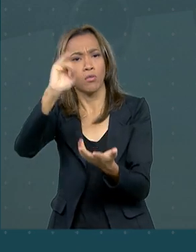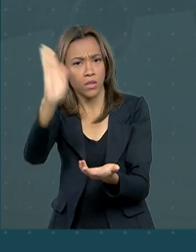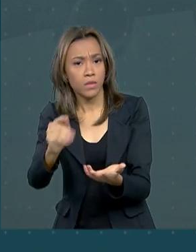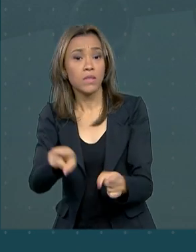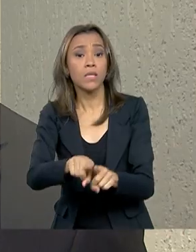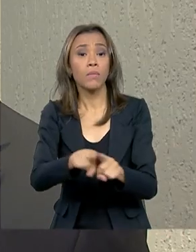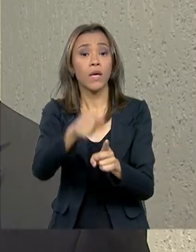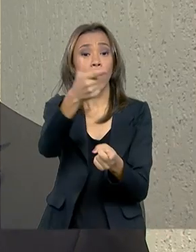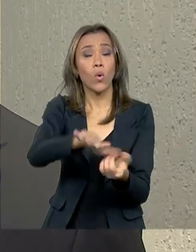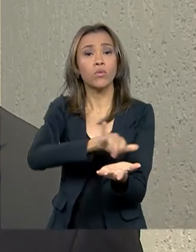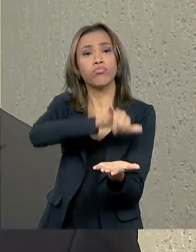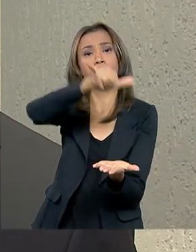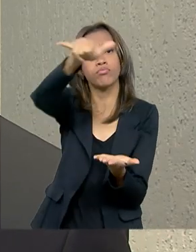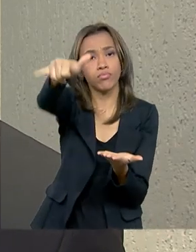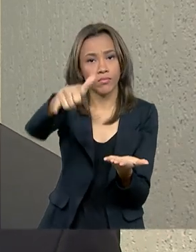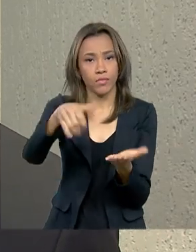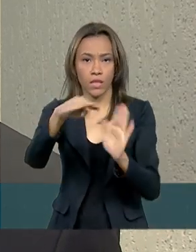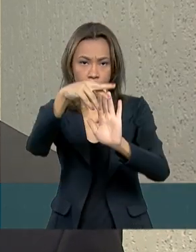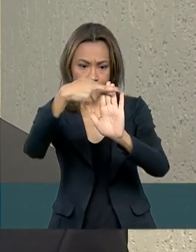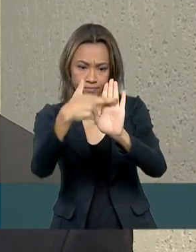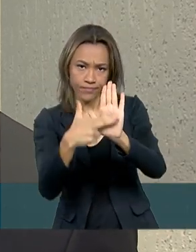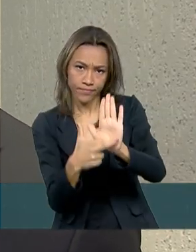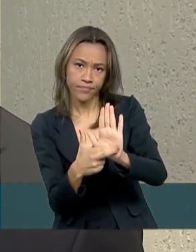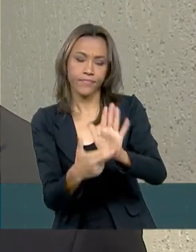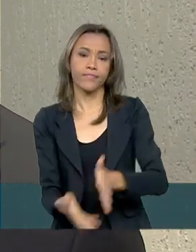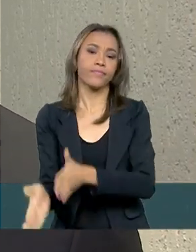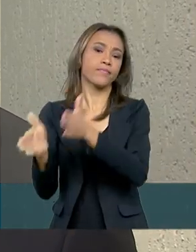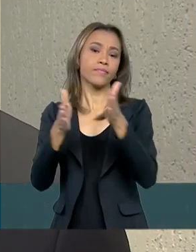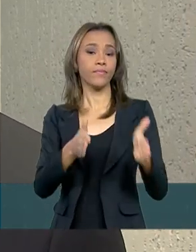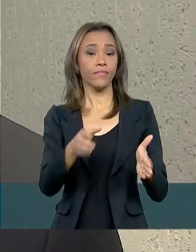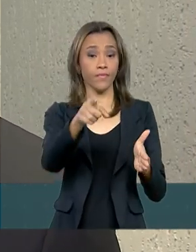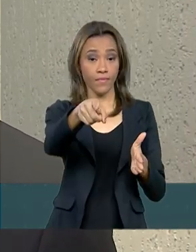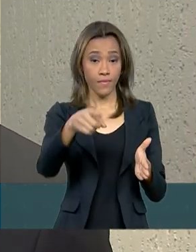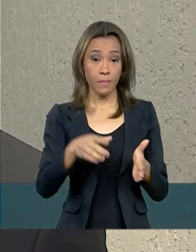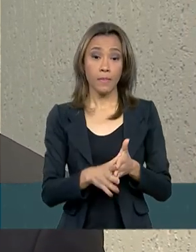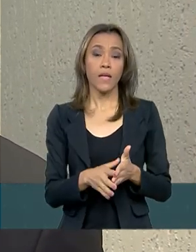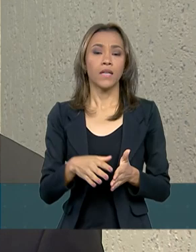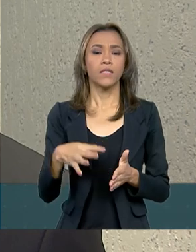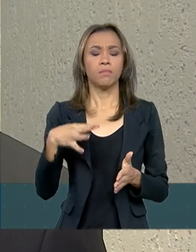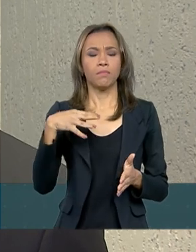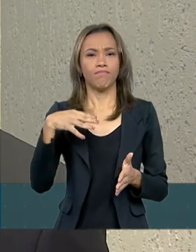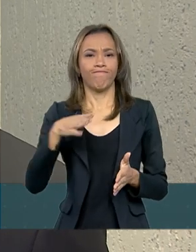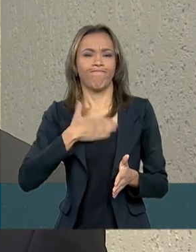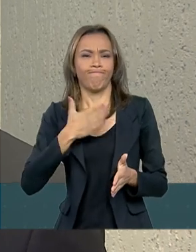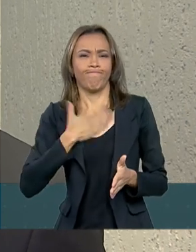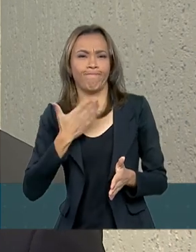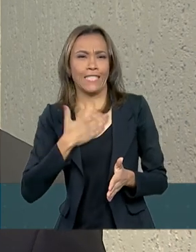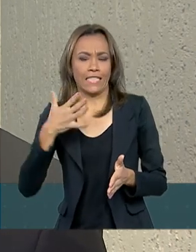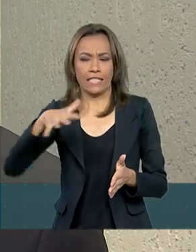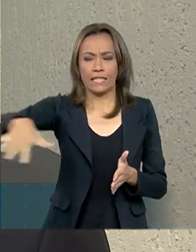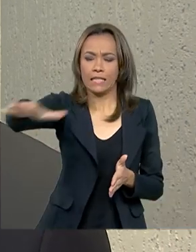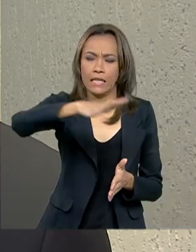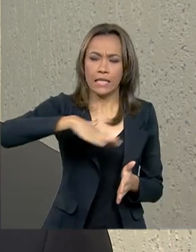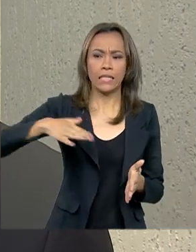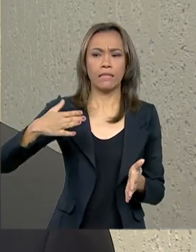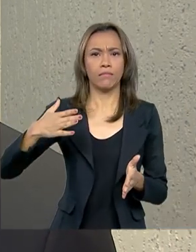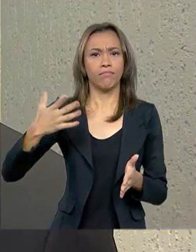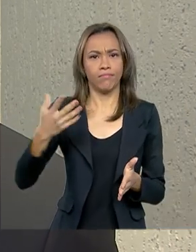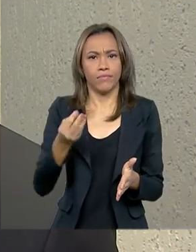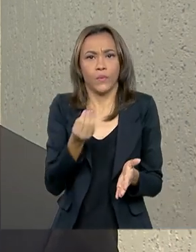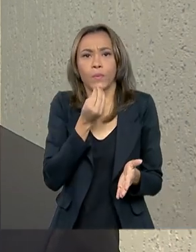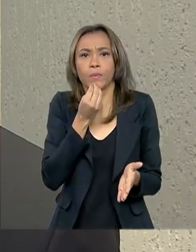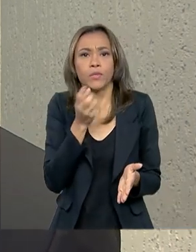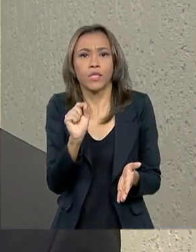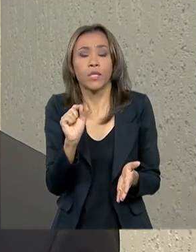aéreas. A gente corrige aí o que poderia virar uma catástrofe para o setor de agenciamento e operação, que